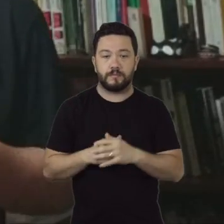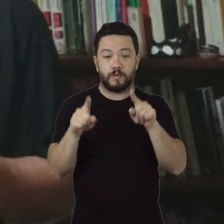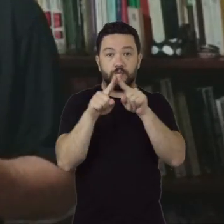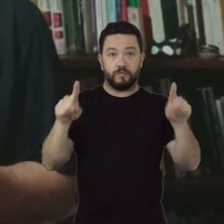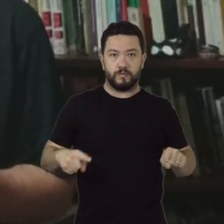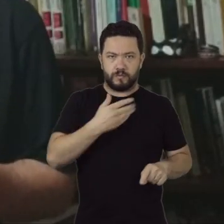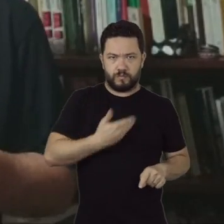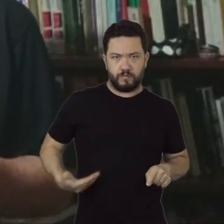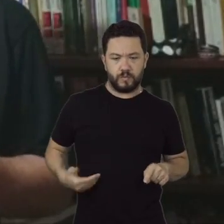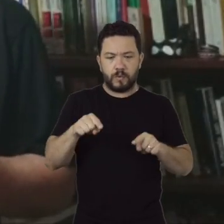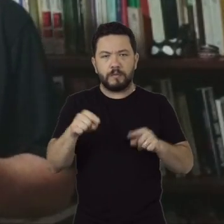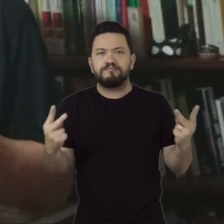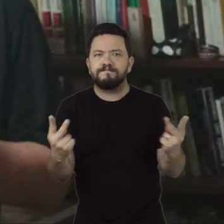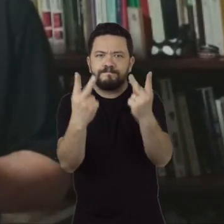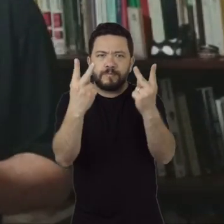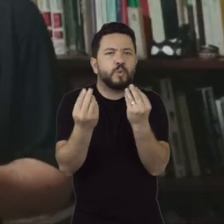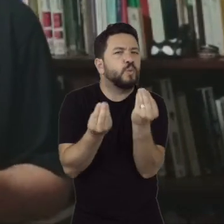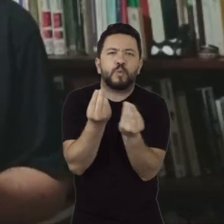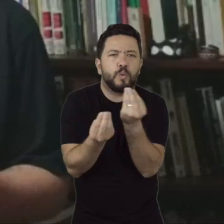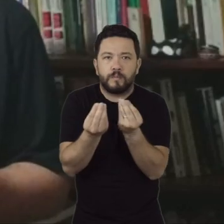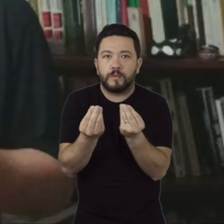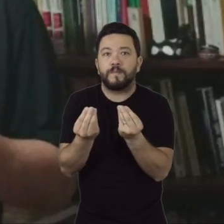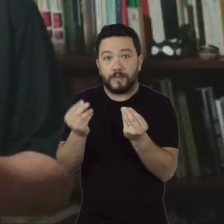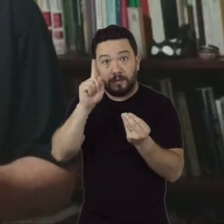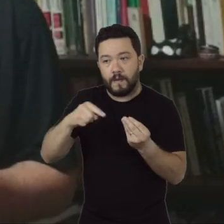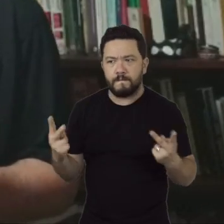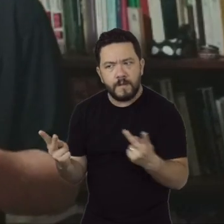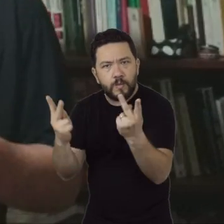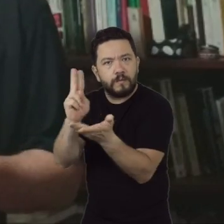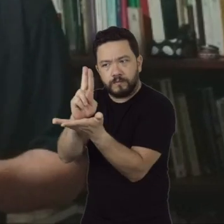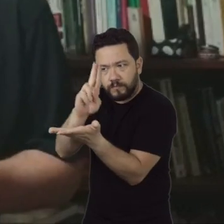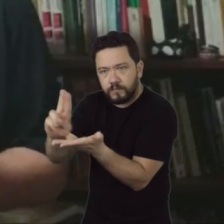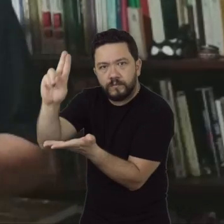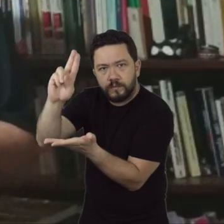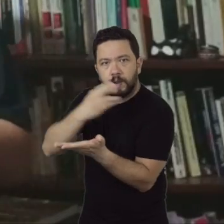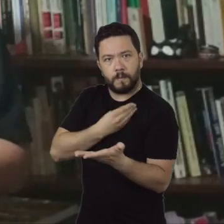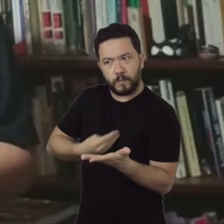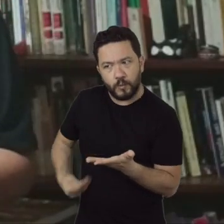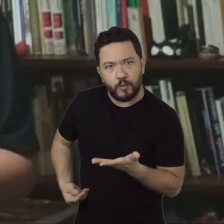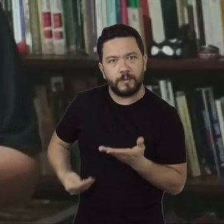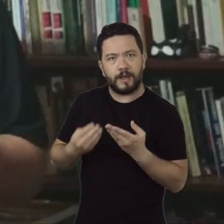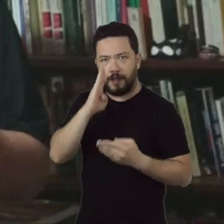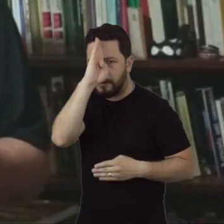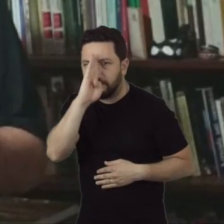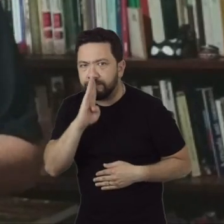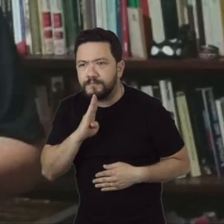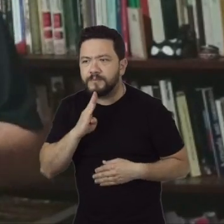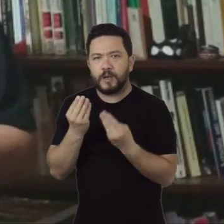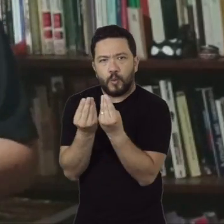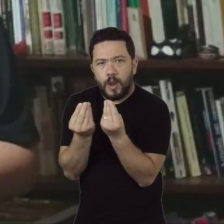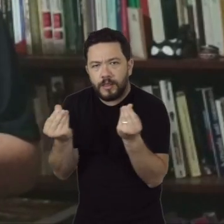implica em valorizar a universidade pública, gratuita, democrática, de qualidade, com